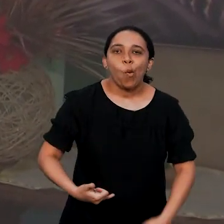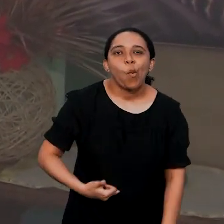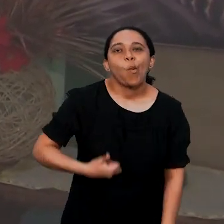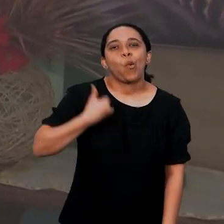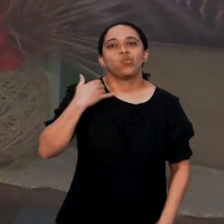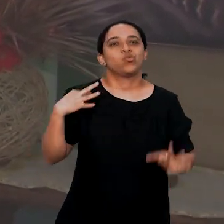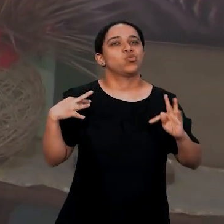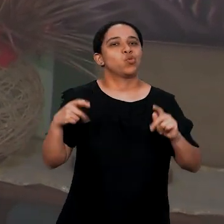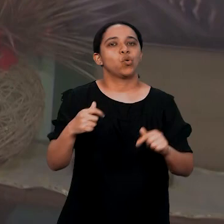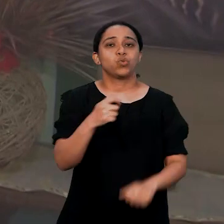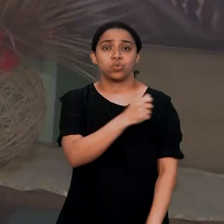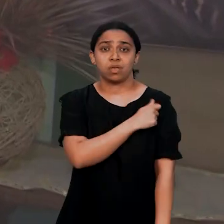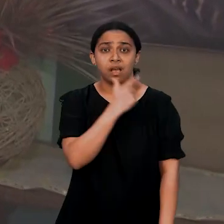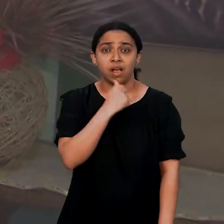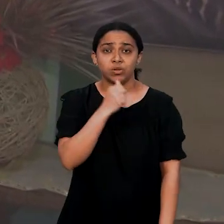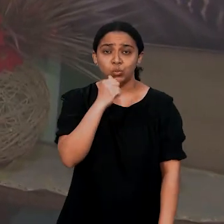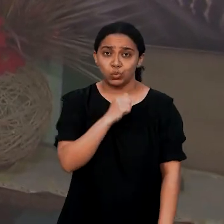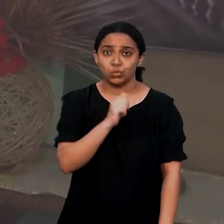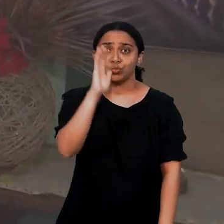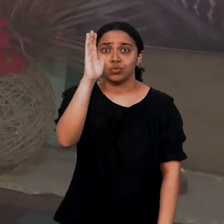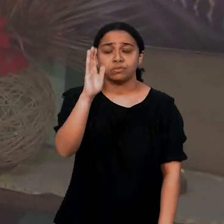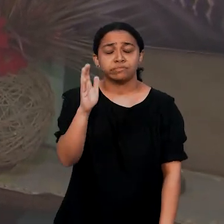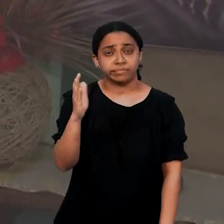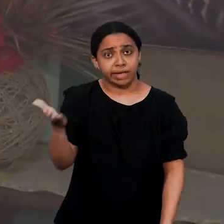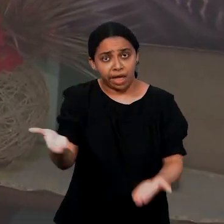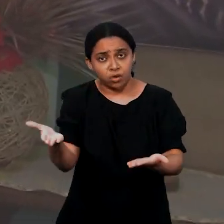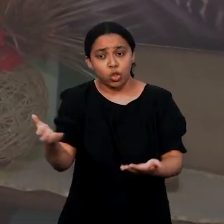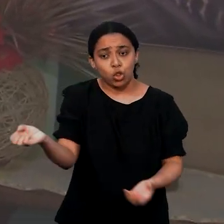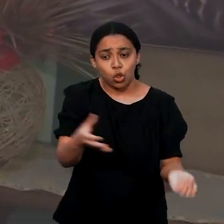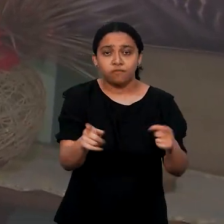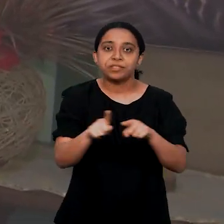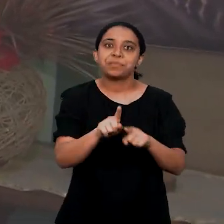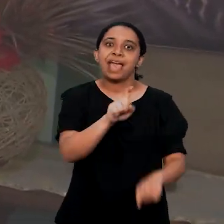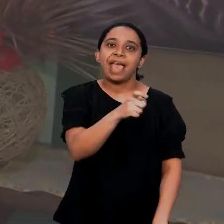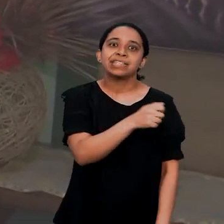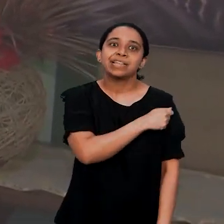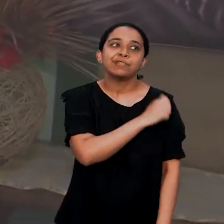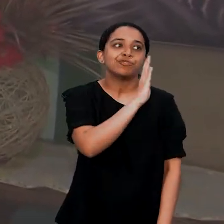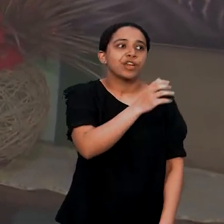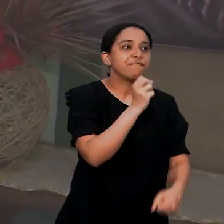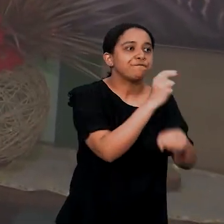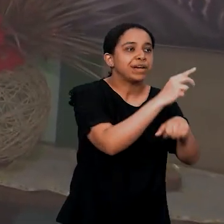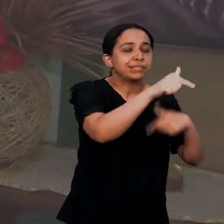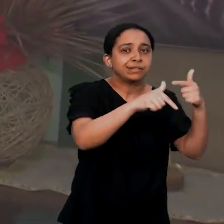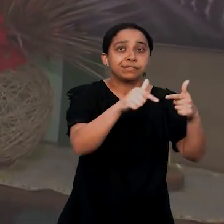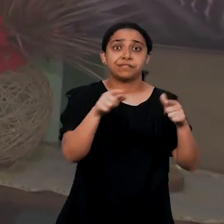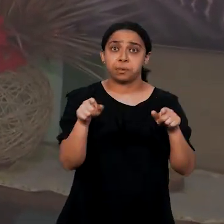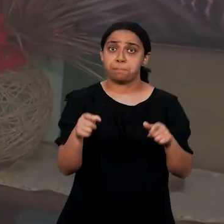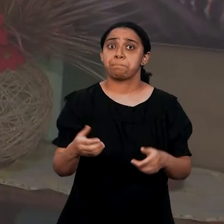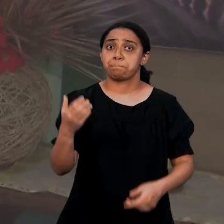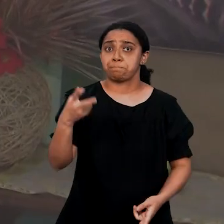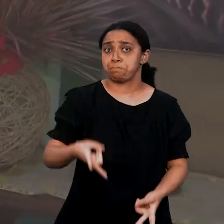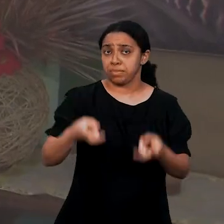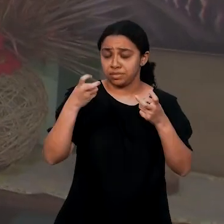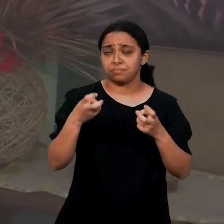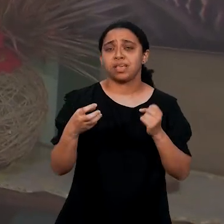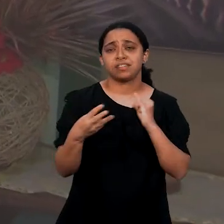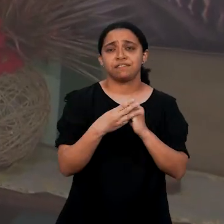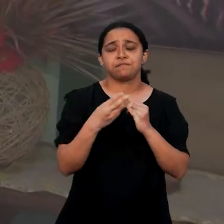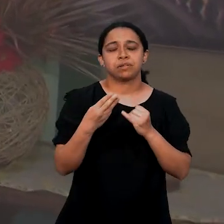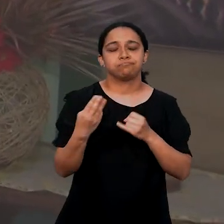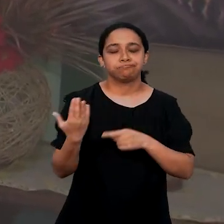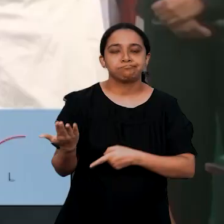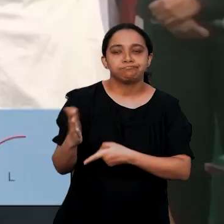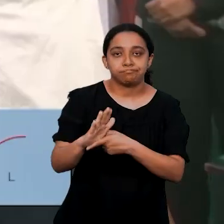satisfação e é um orgulho ver todos os nossos alunos, egressos no mercado de trabalho, e ver só o quanto essa instituição contribui para a nossa